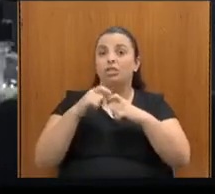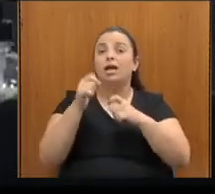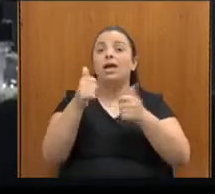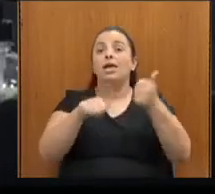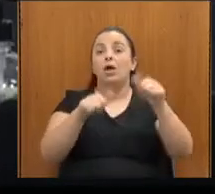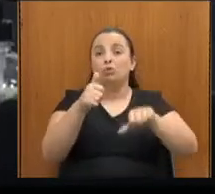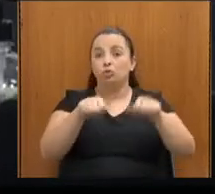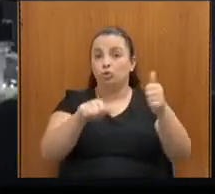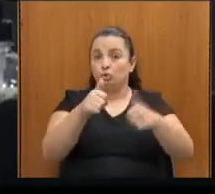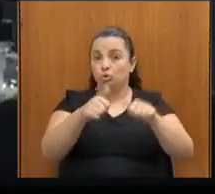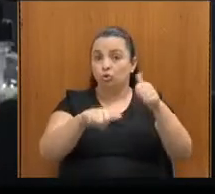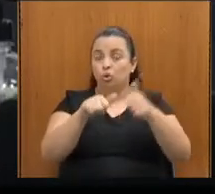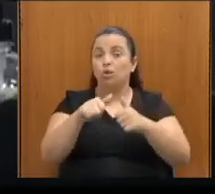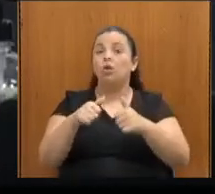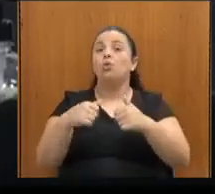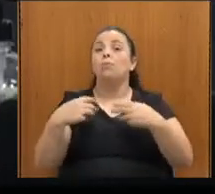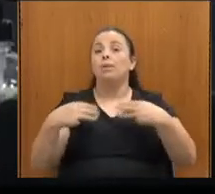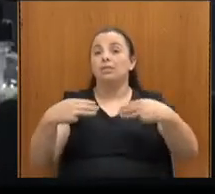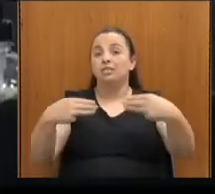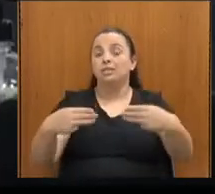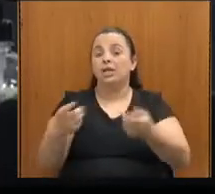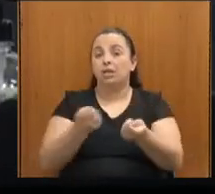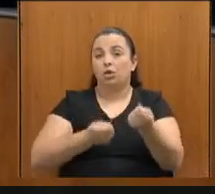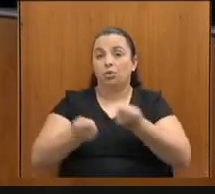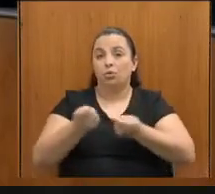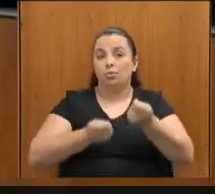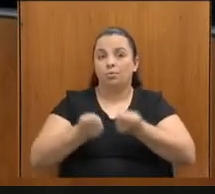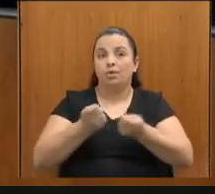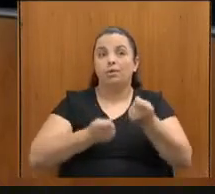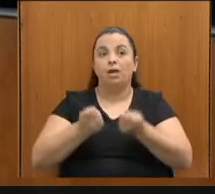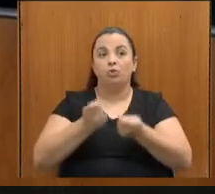Economia. Laila, cinco minutos, a fala é sua.